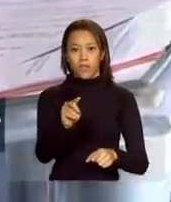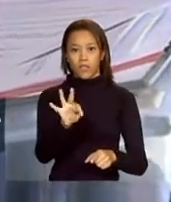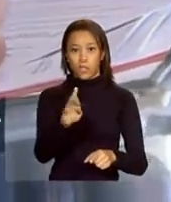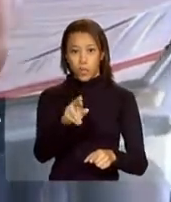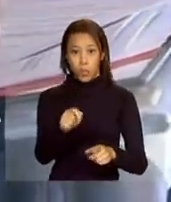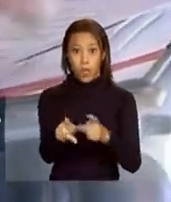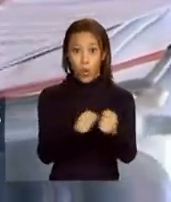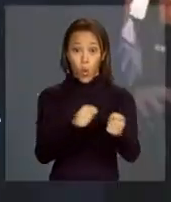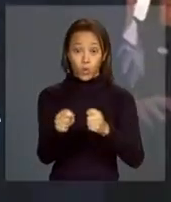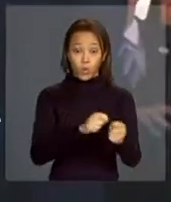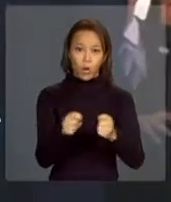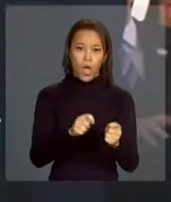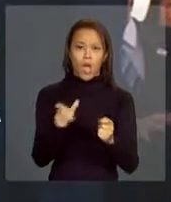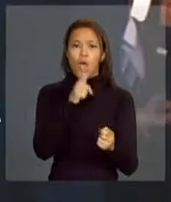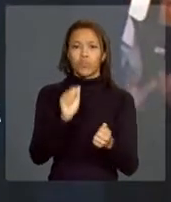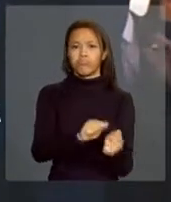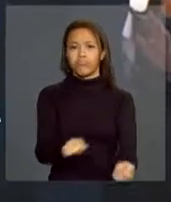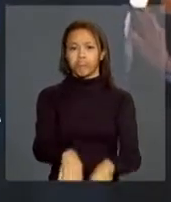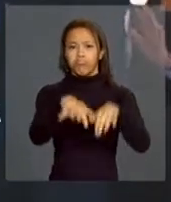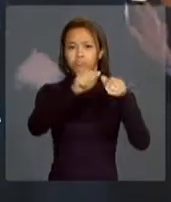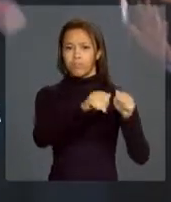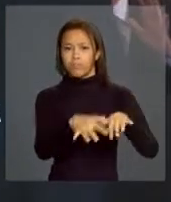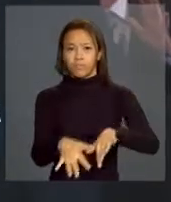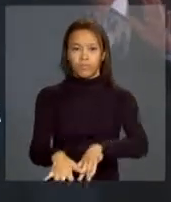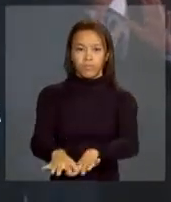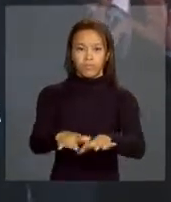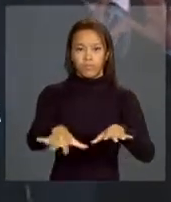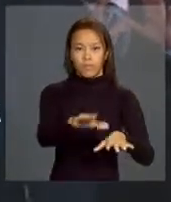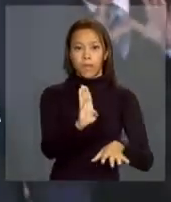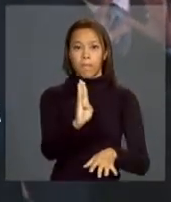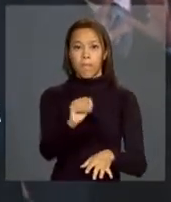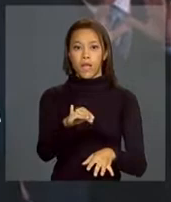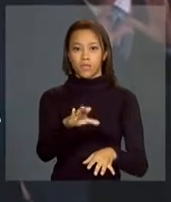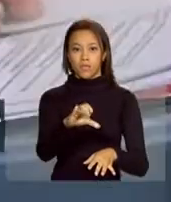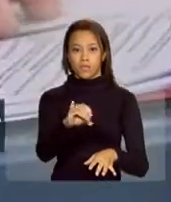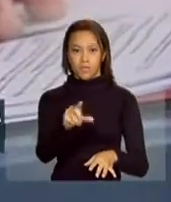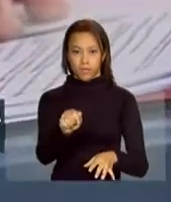bacia de Arikanduva de tribunal